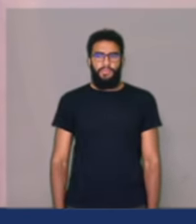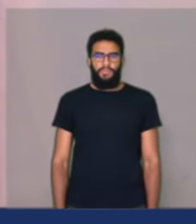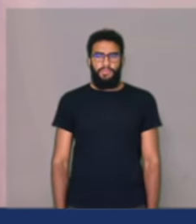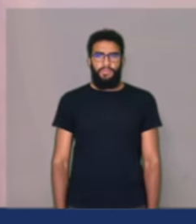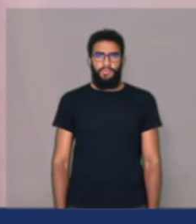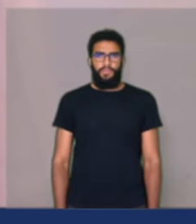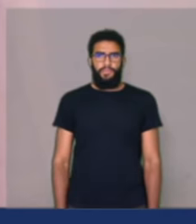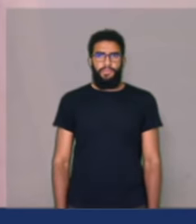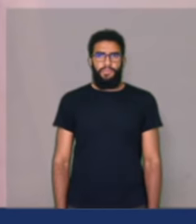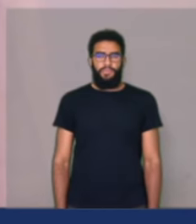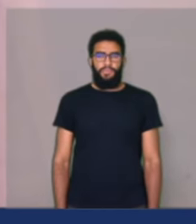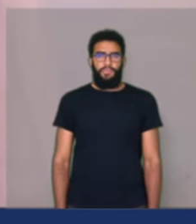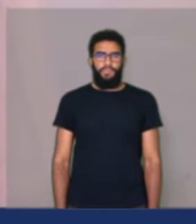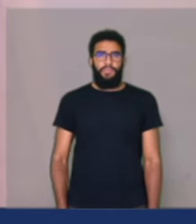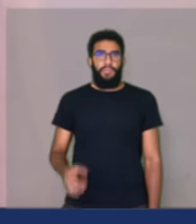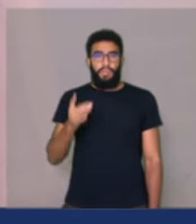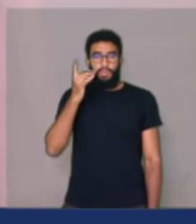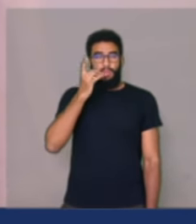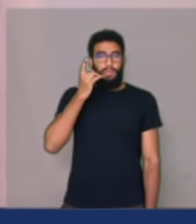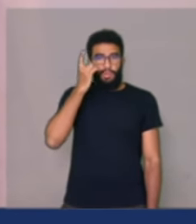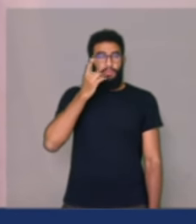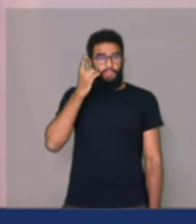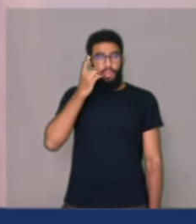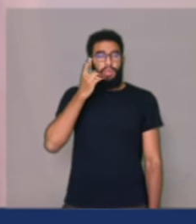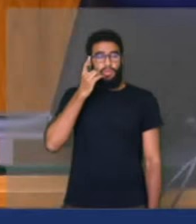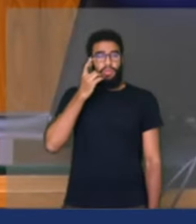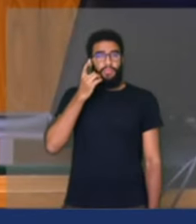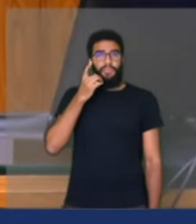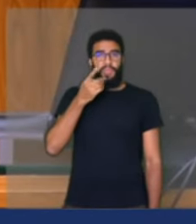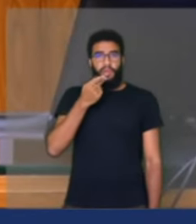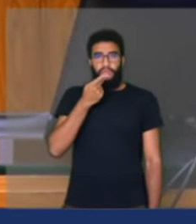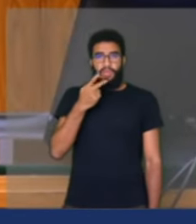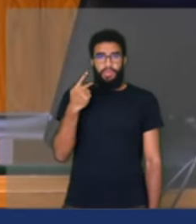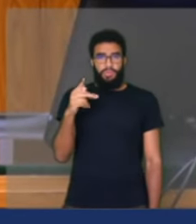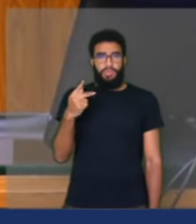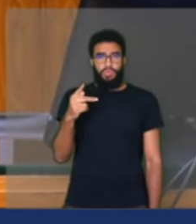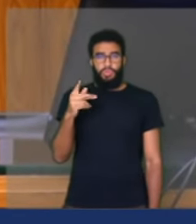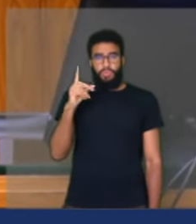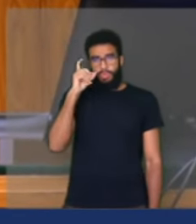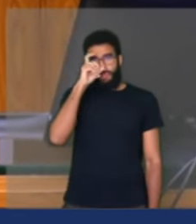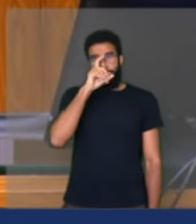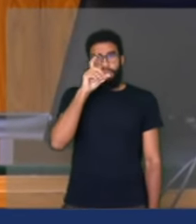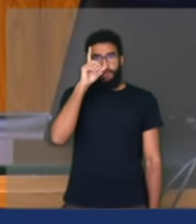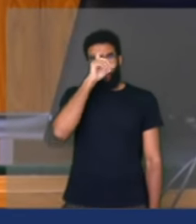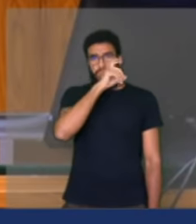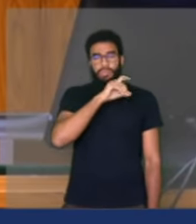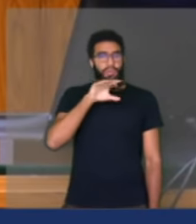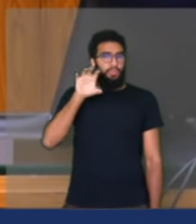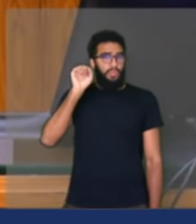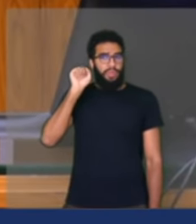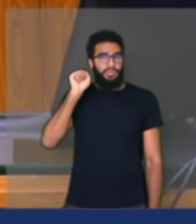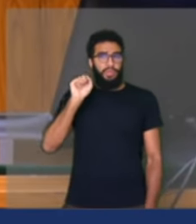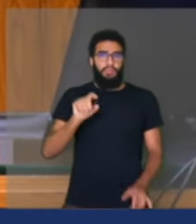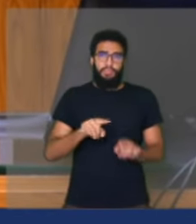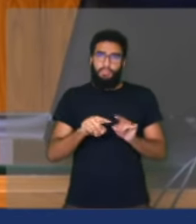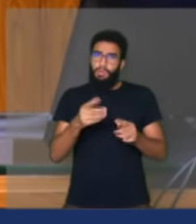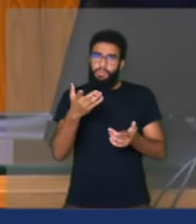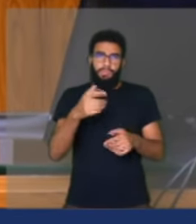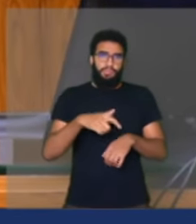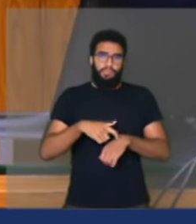Deputado, a sua fala está com um áudio muito ruim, viu? Está até difícil para escutá-lo, mas o senhor está com a palavra.